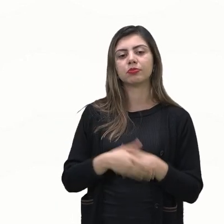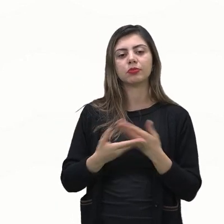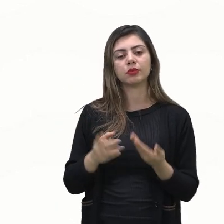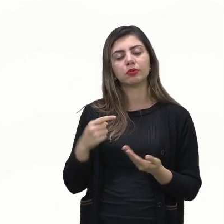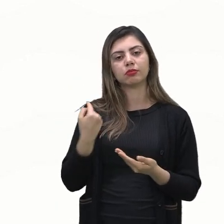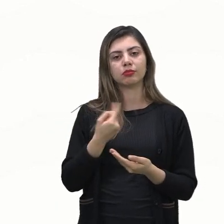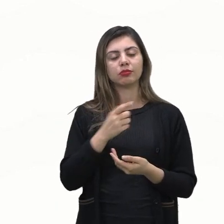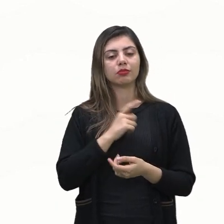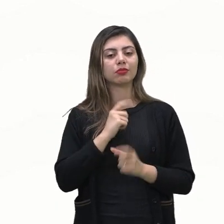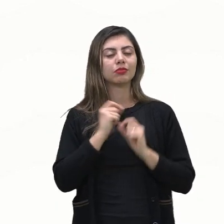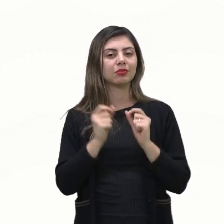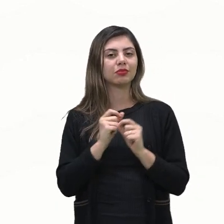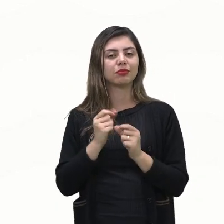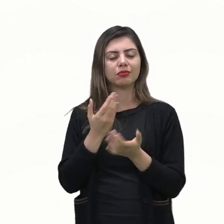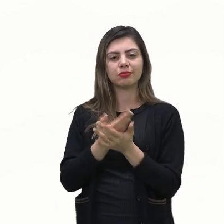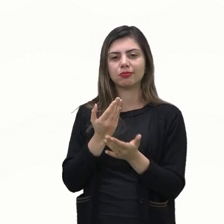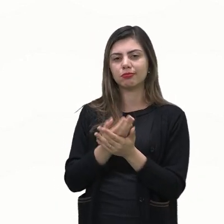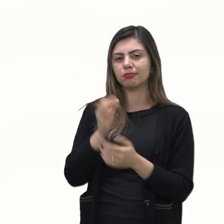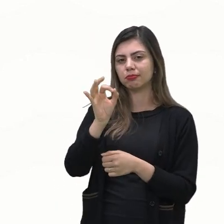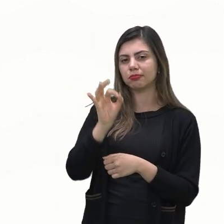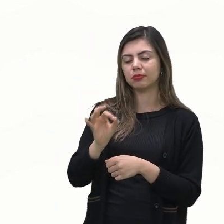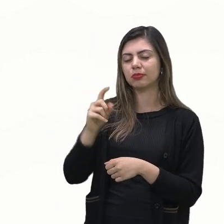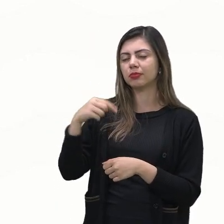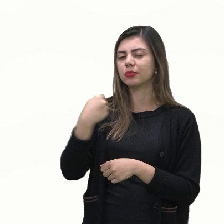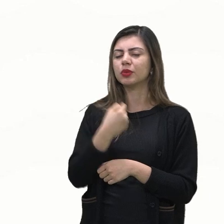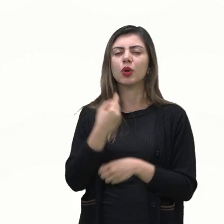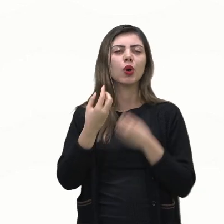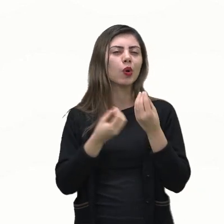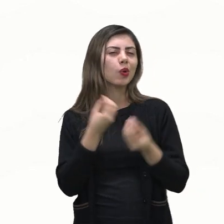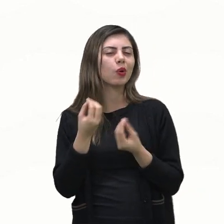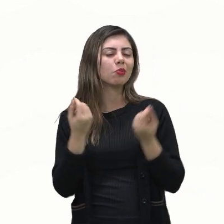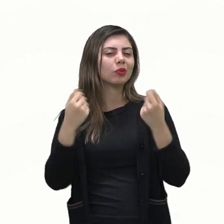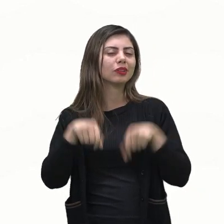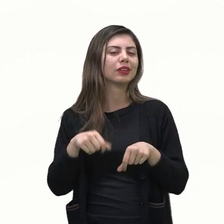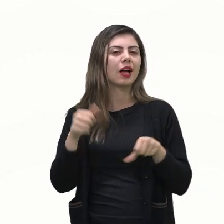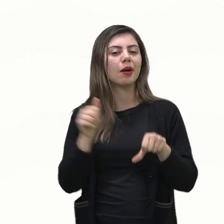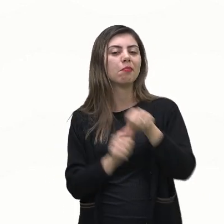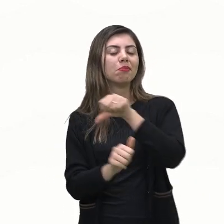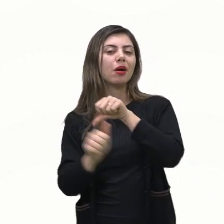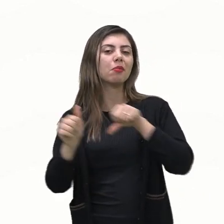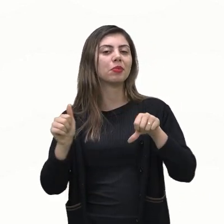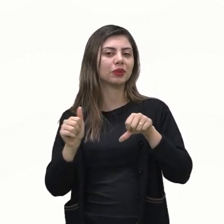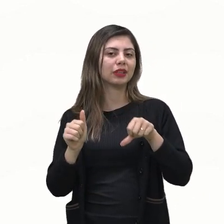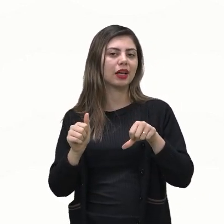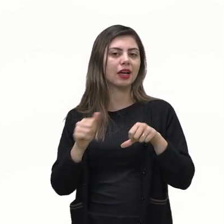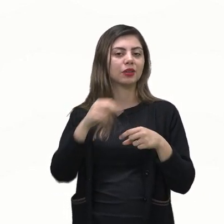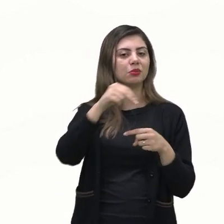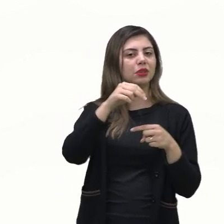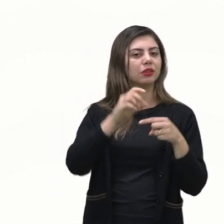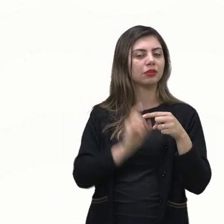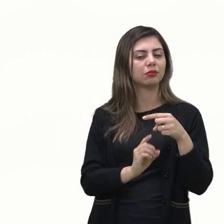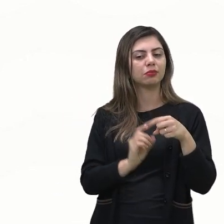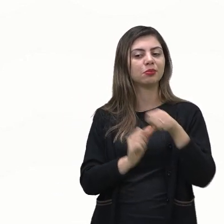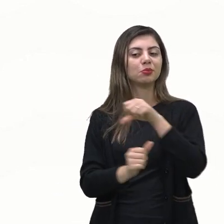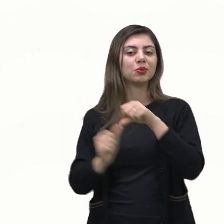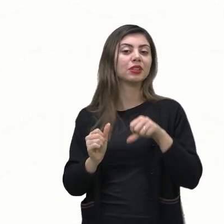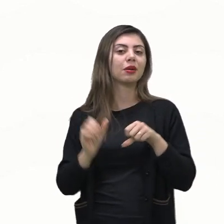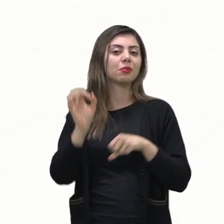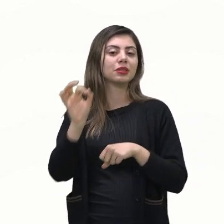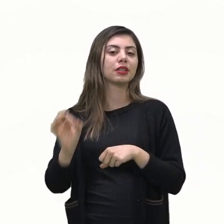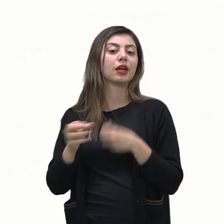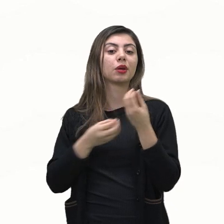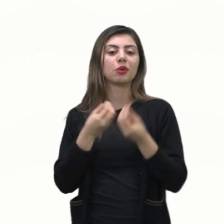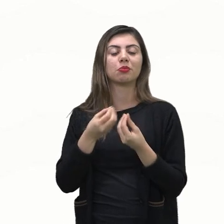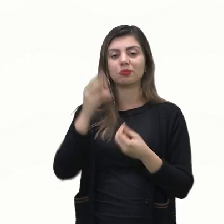trabalharmos com porcentagem como é que a gente faz mediante a fração vamos lá esse 2 sobre